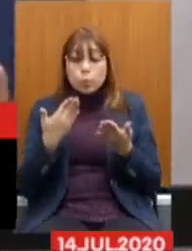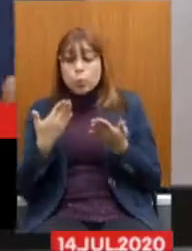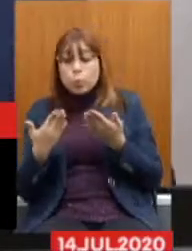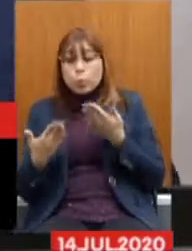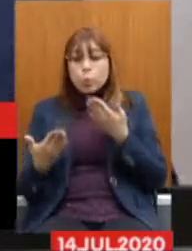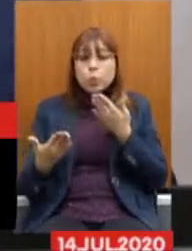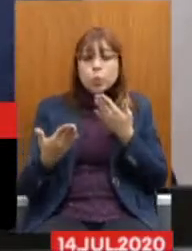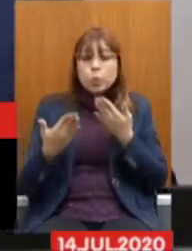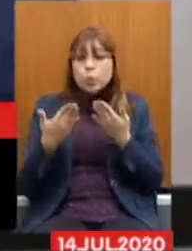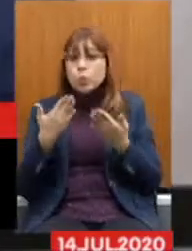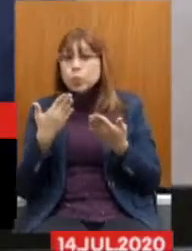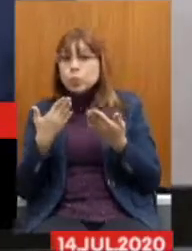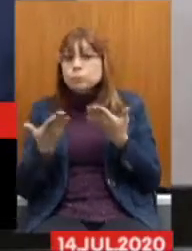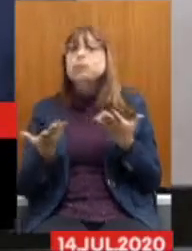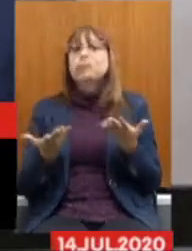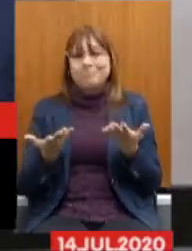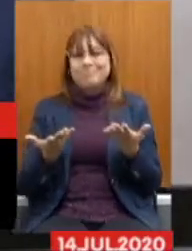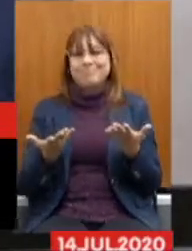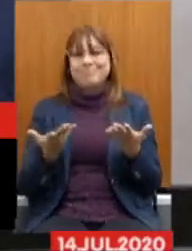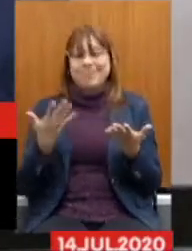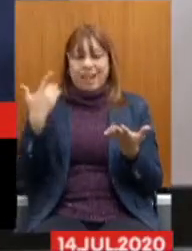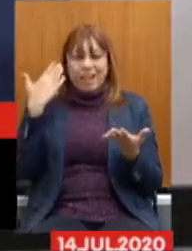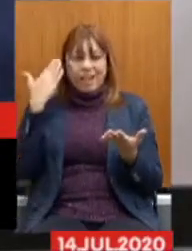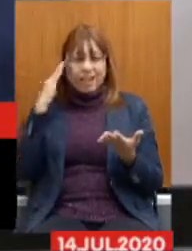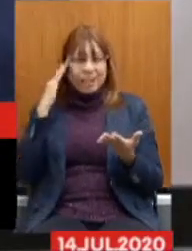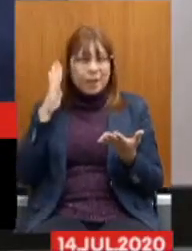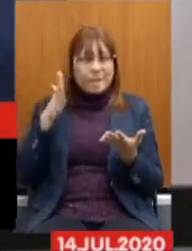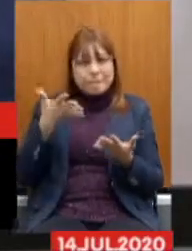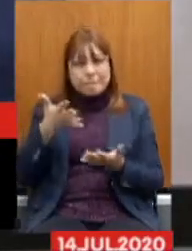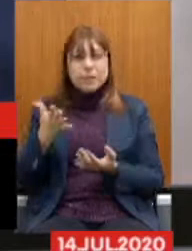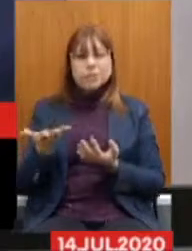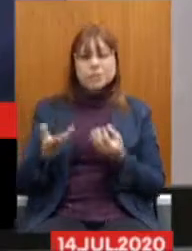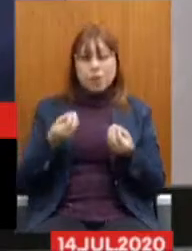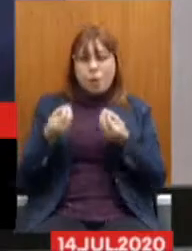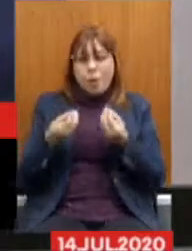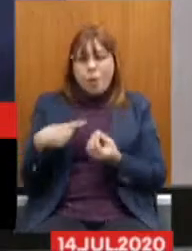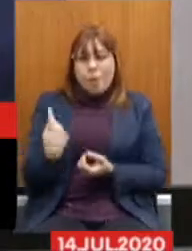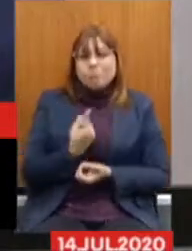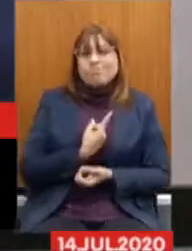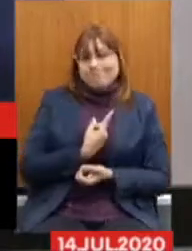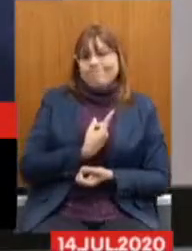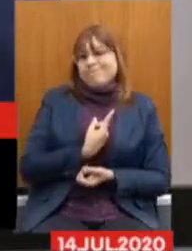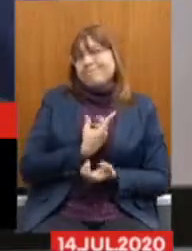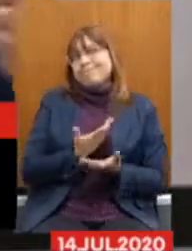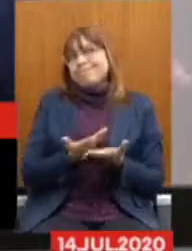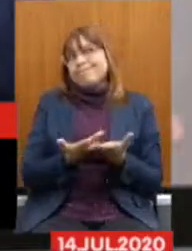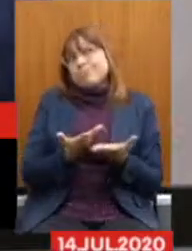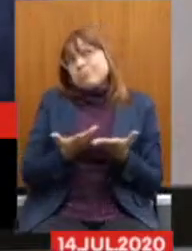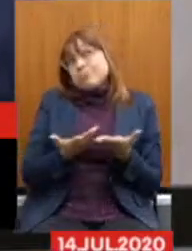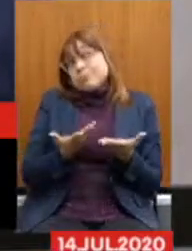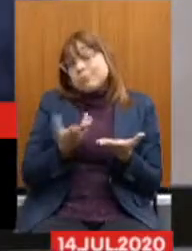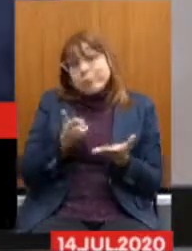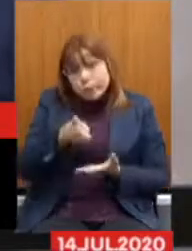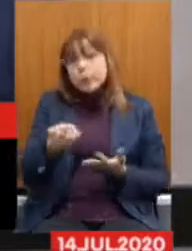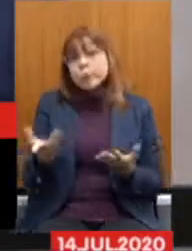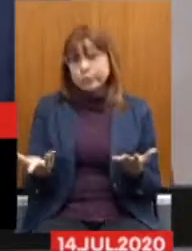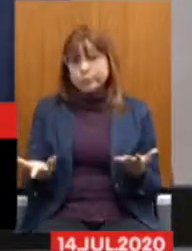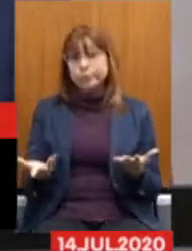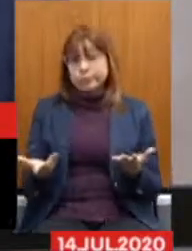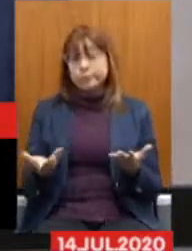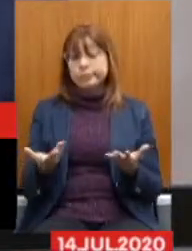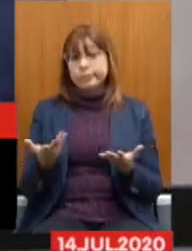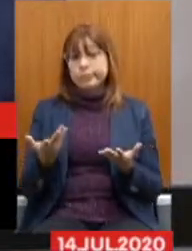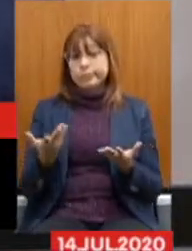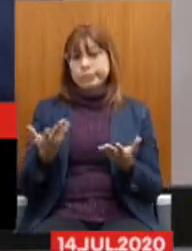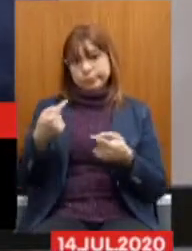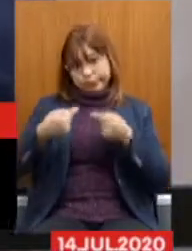vão ter uma noção para que a gente possa dar seguimento nessa